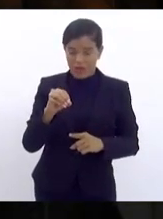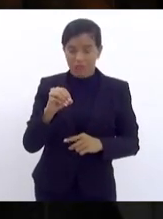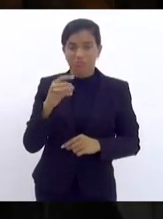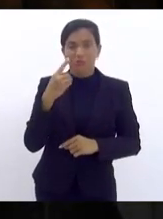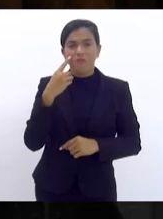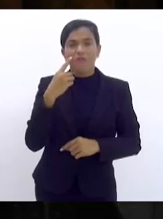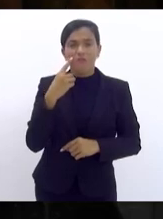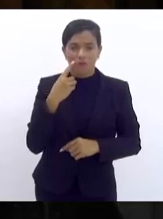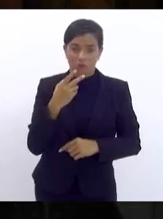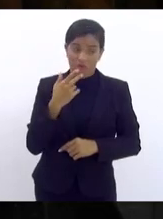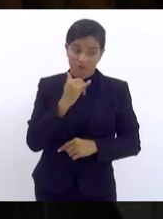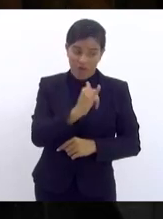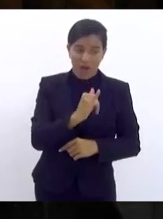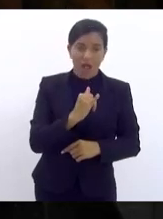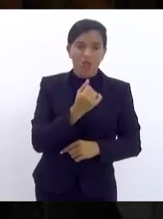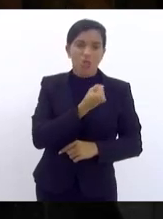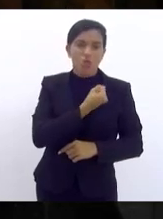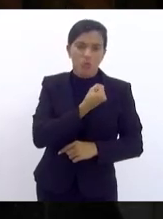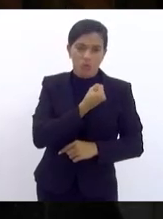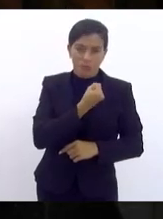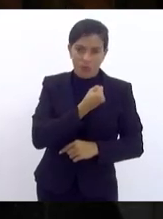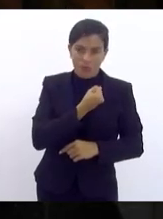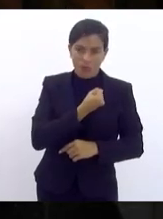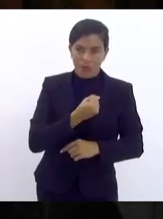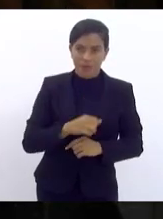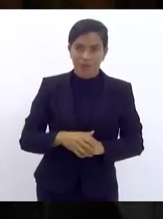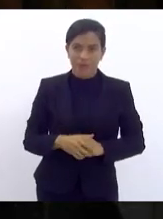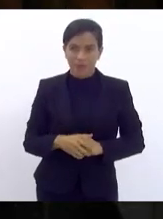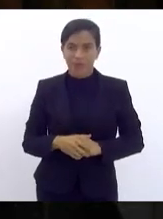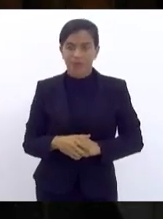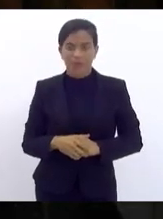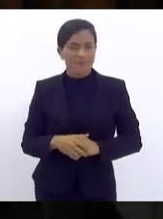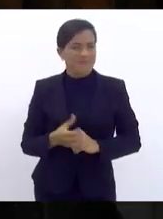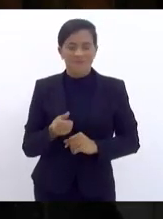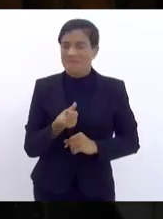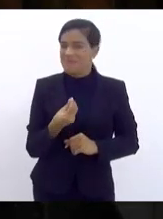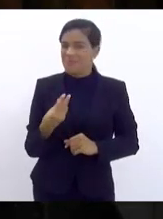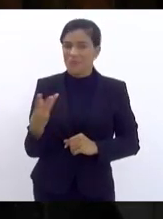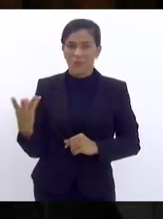números para a vossa excelência, são muito,